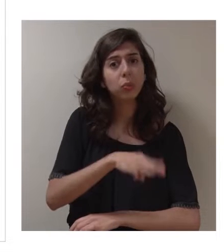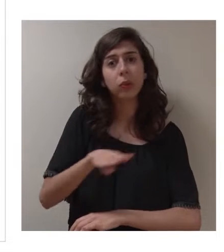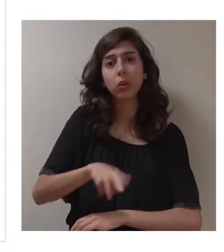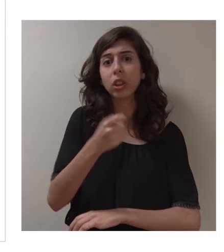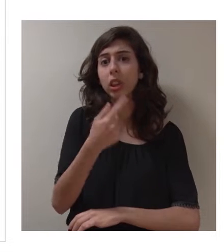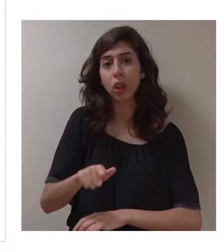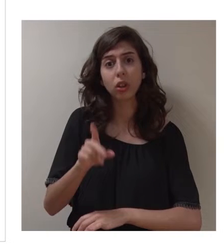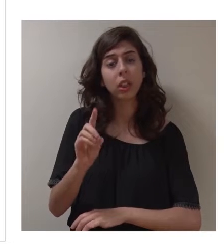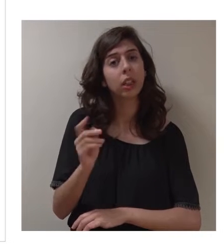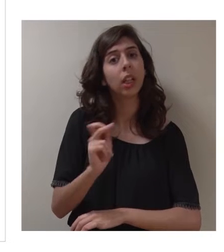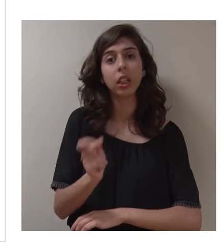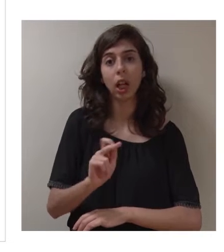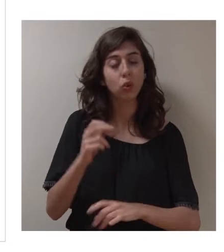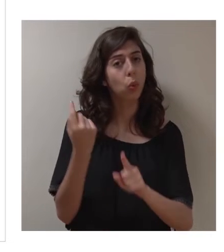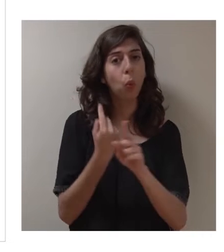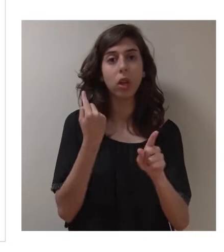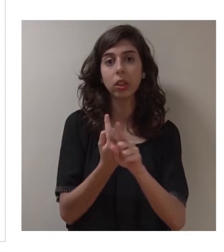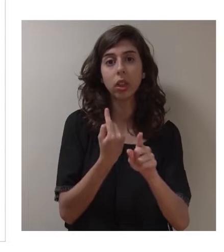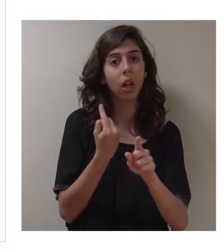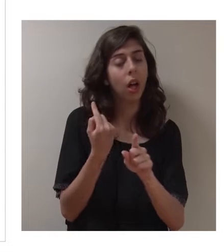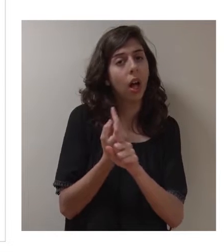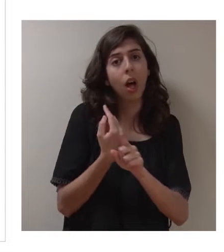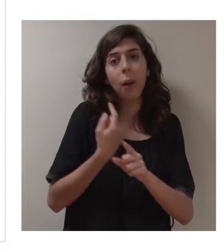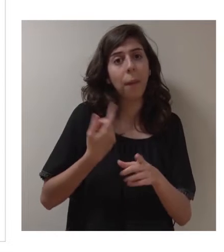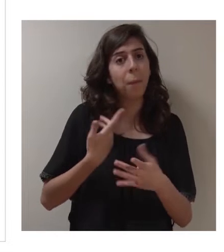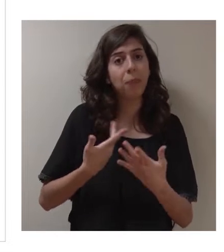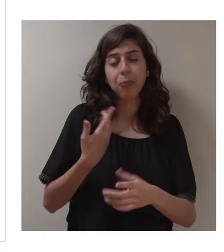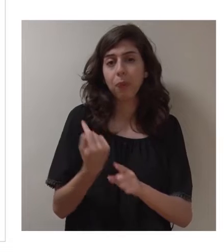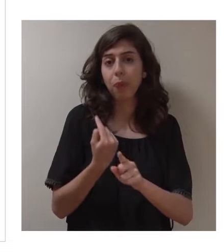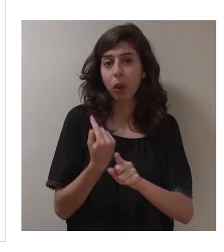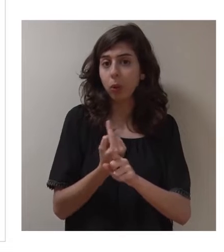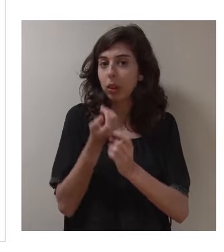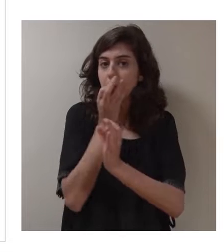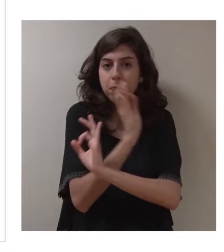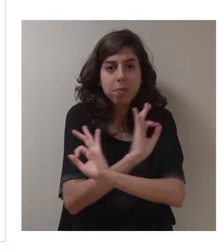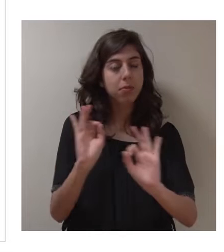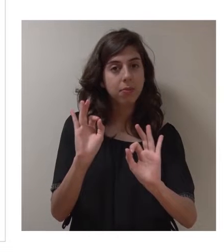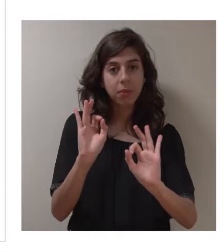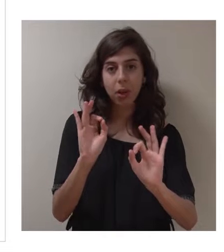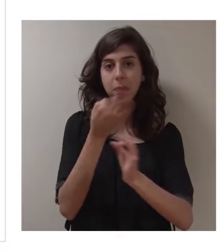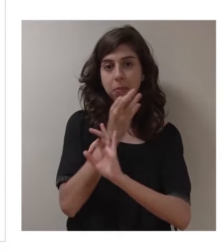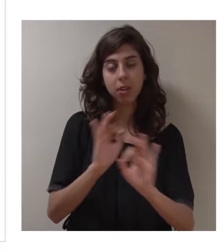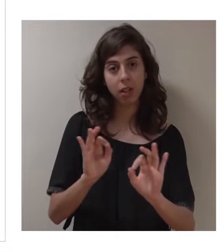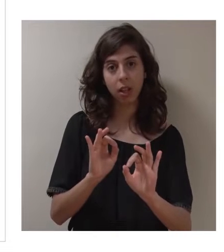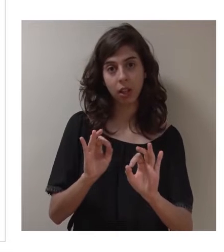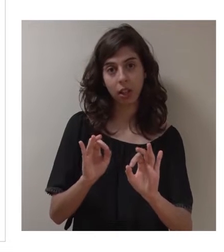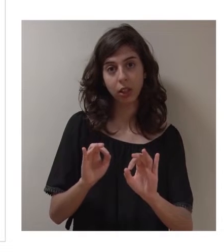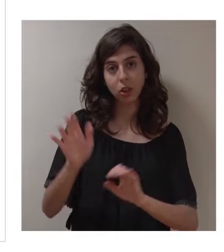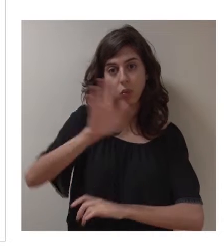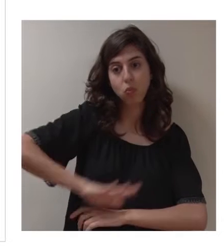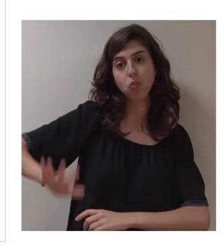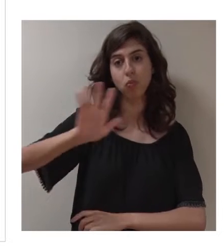de euros em seis anos. Coisa absolutamente extraordinária no contexto